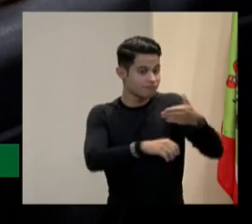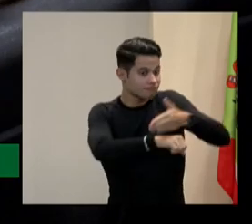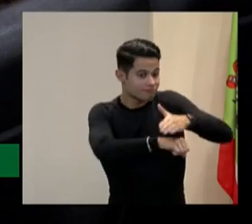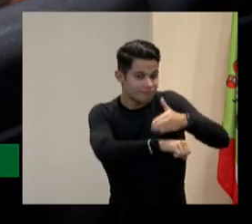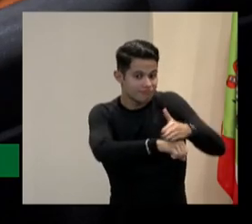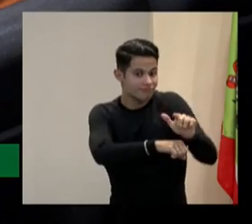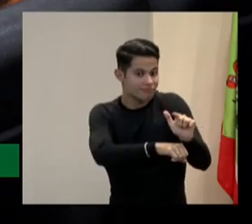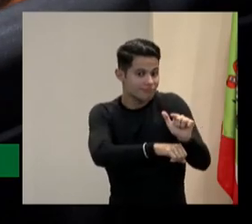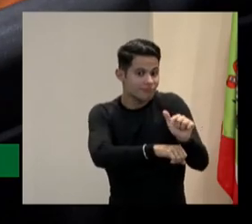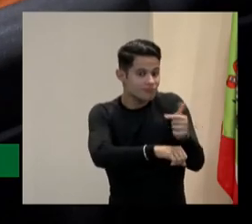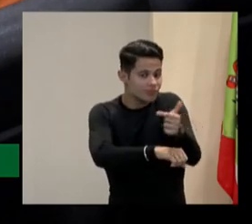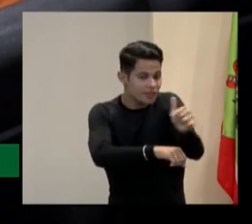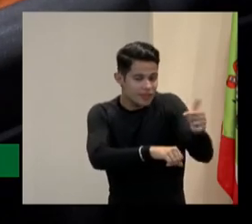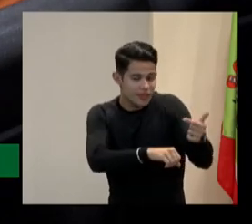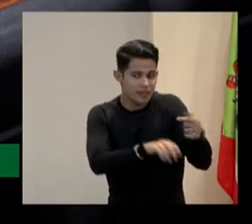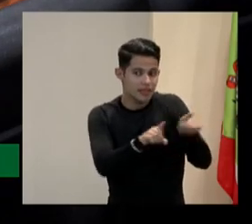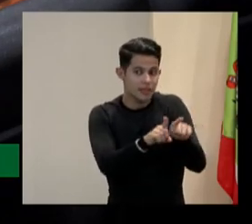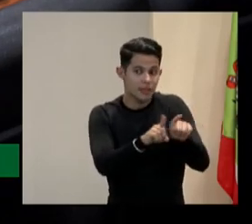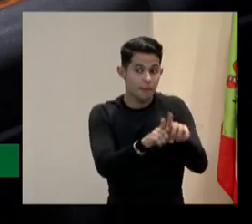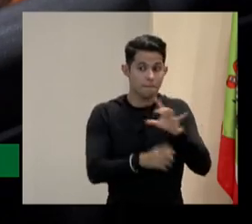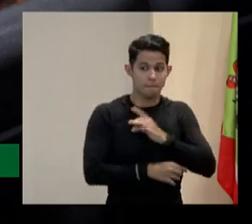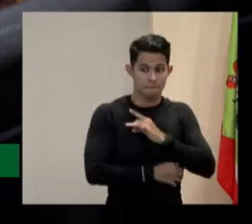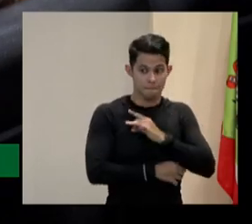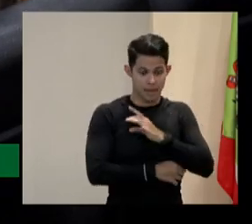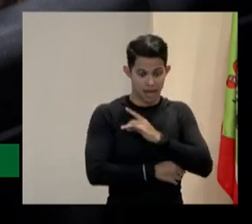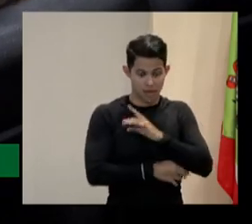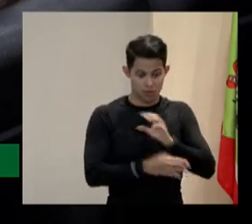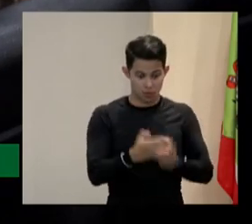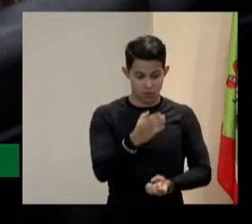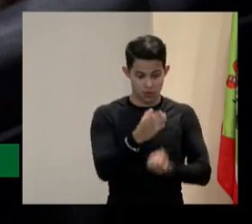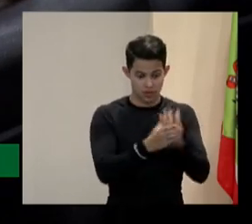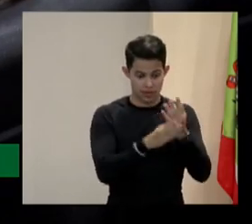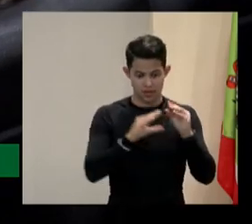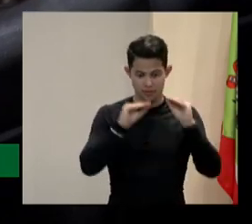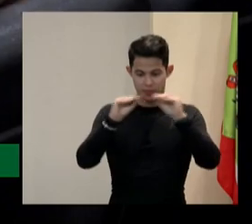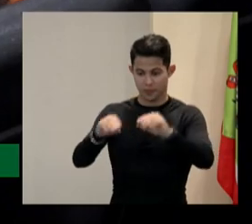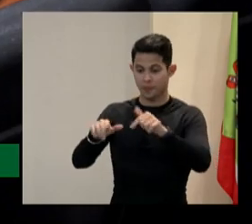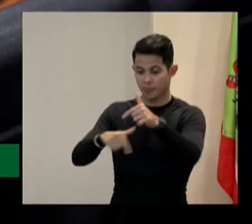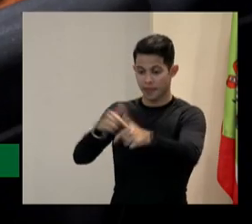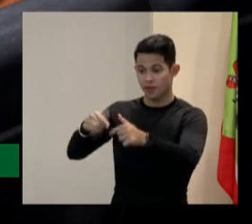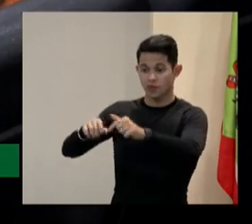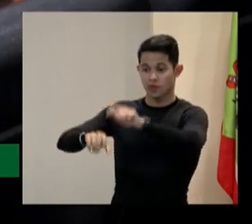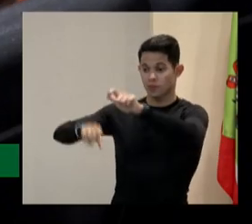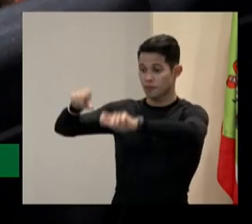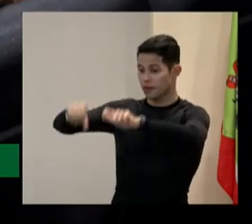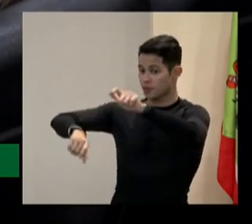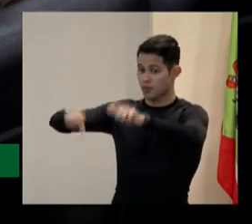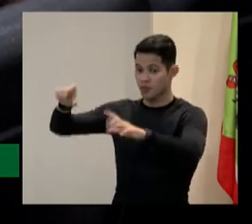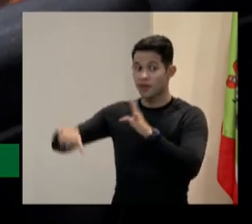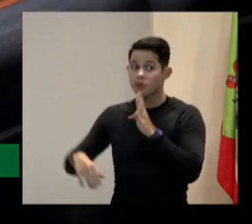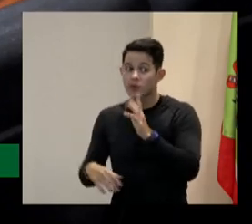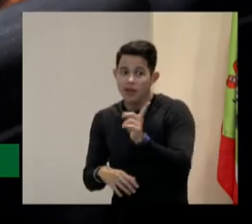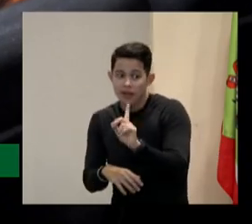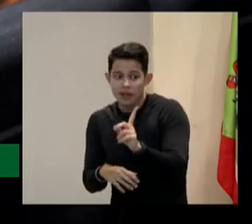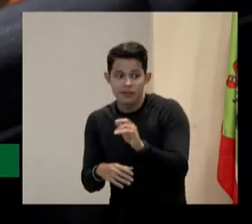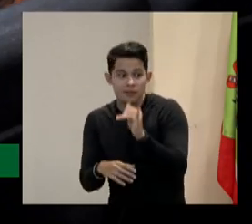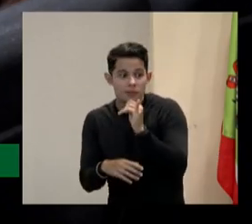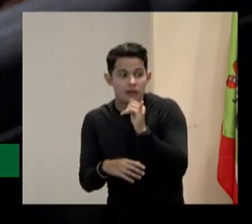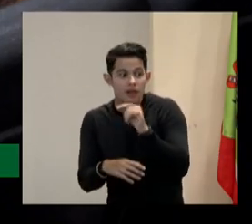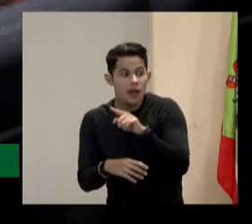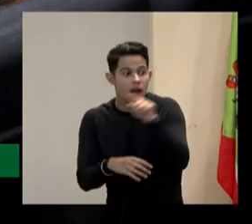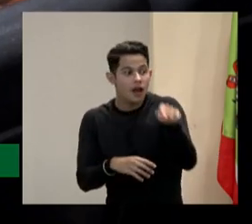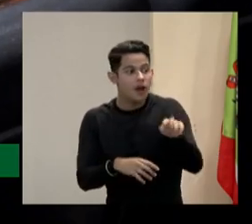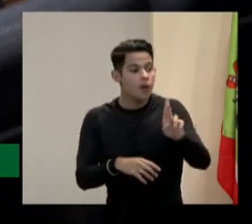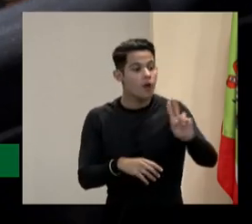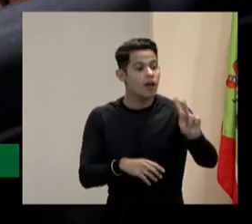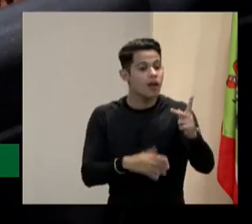querer implantar um trabalho sobre pessoas que ele não conhece e agora o que eu faço com a pessoa com